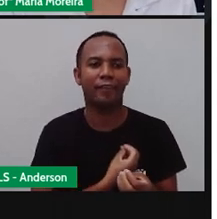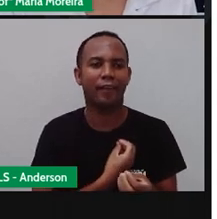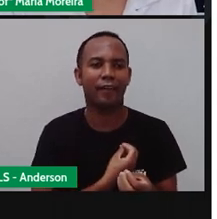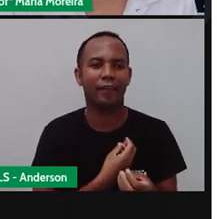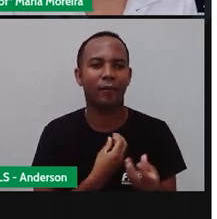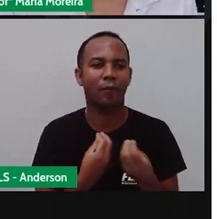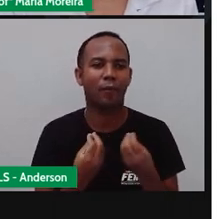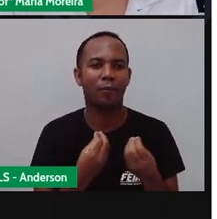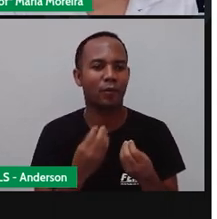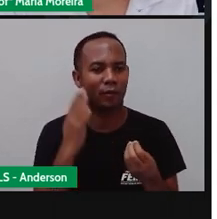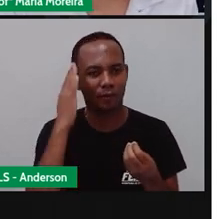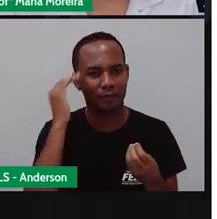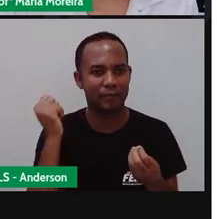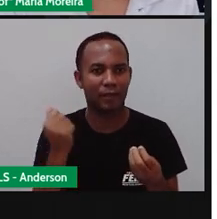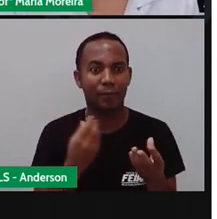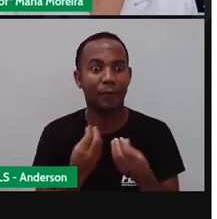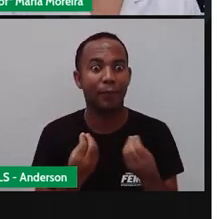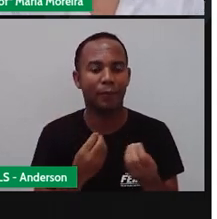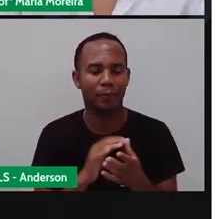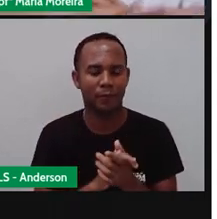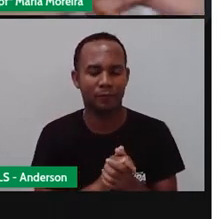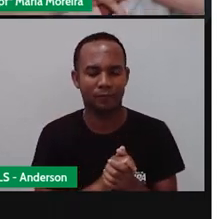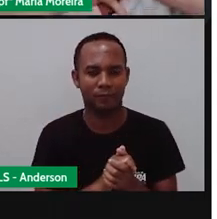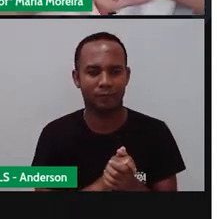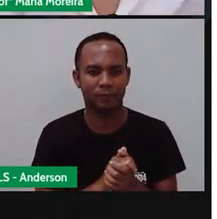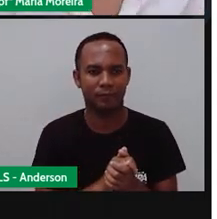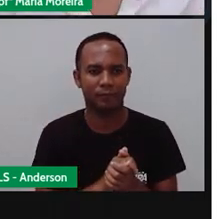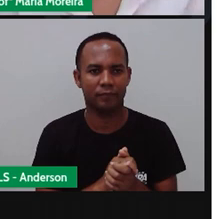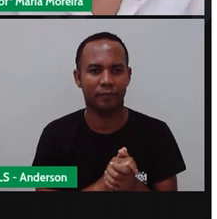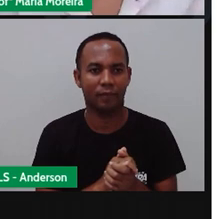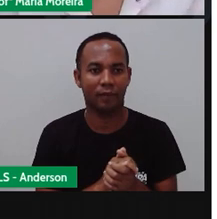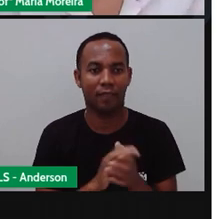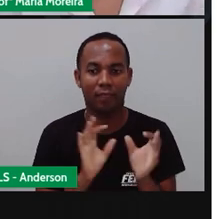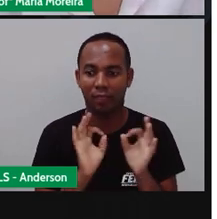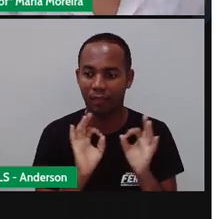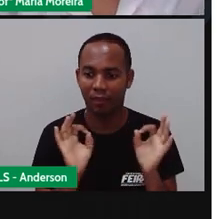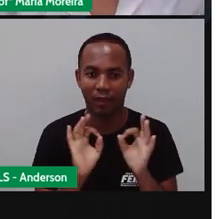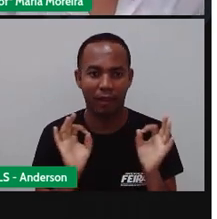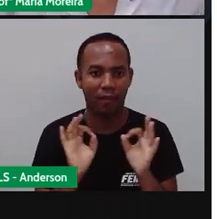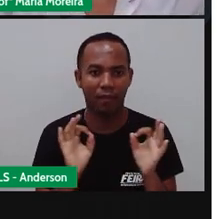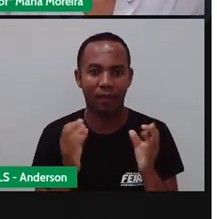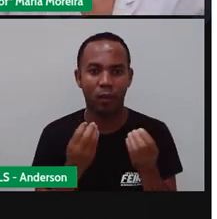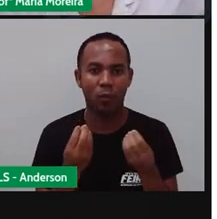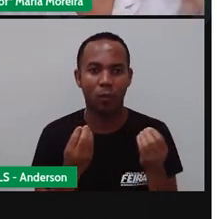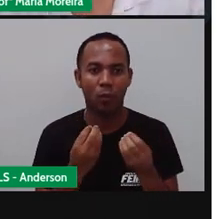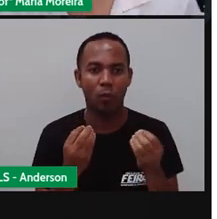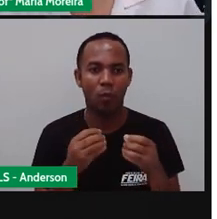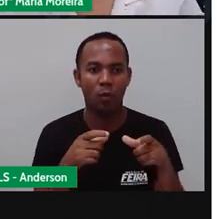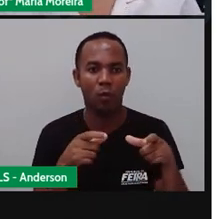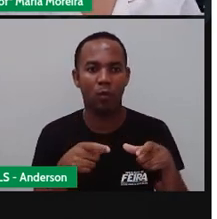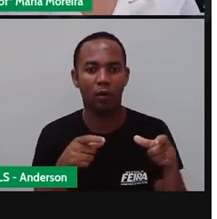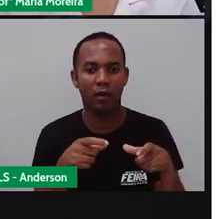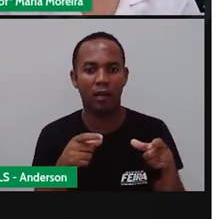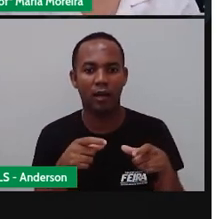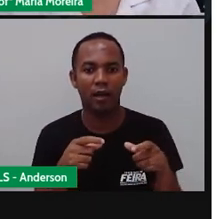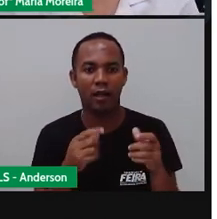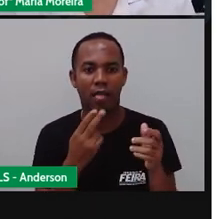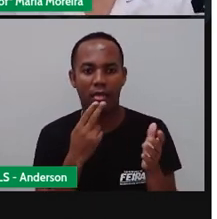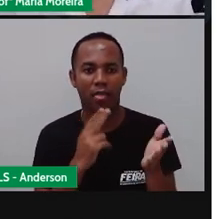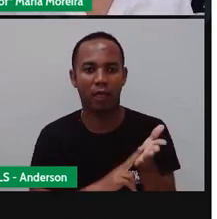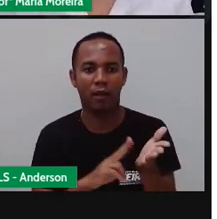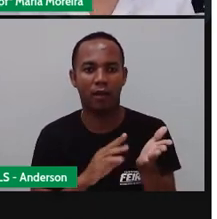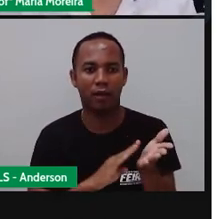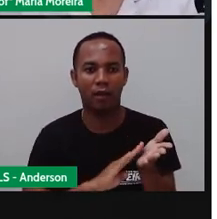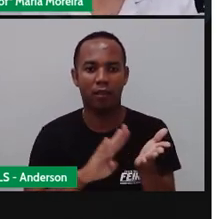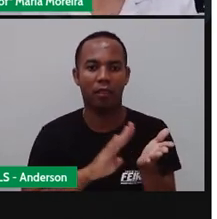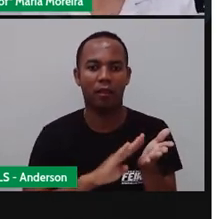endereços. E aí, pronto, não tem endereço, como é que ele ia entregar as cartas, as cobranças, as